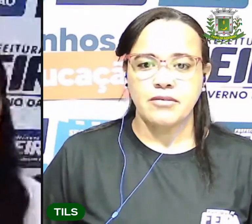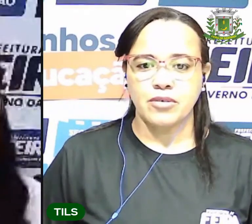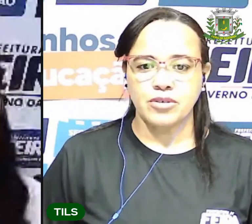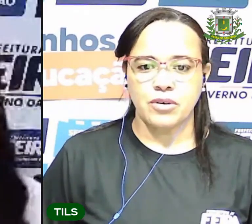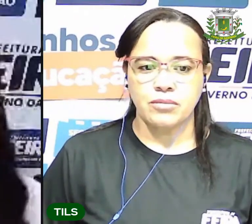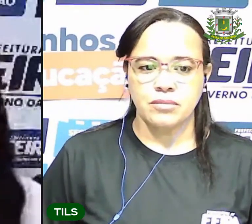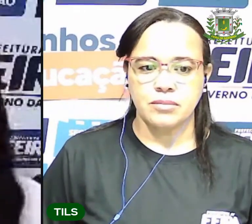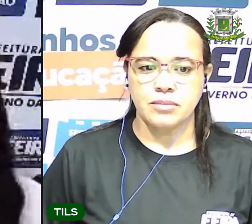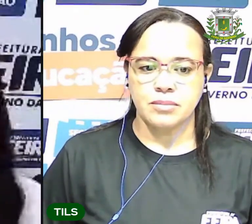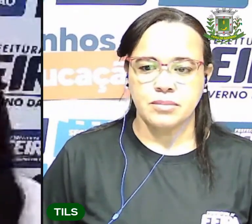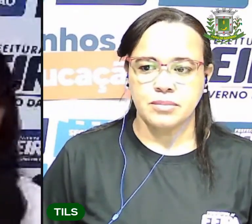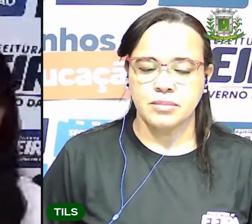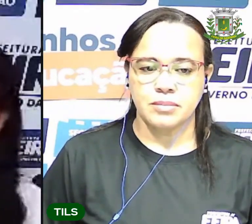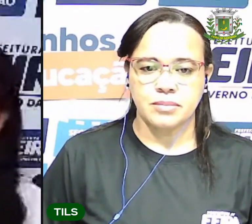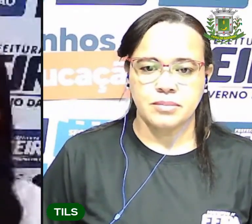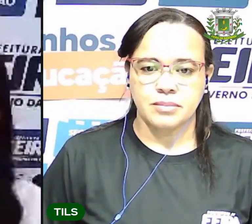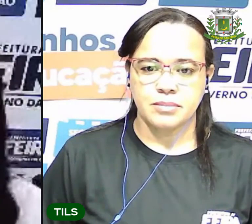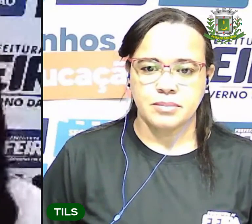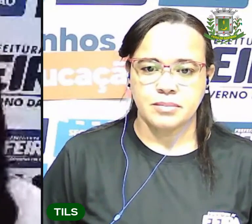com água. A minha já está aqui.